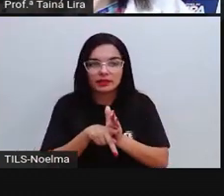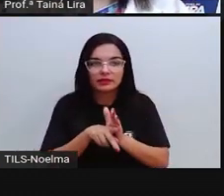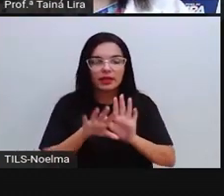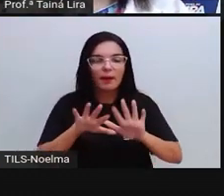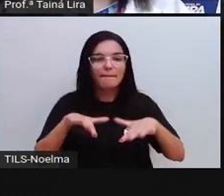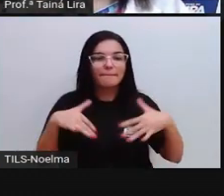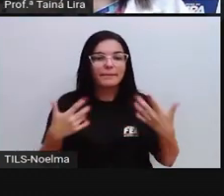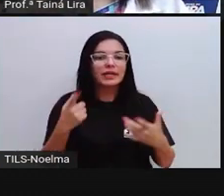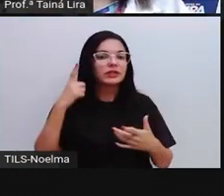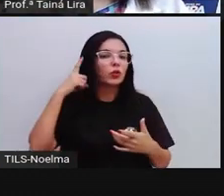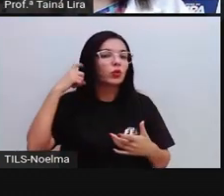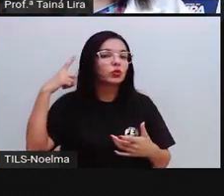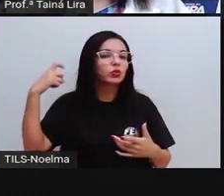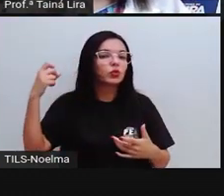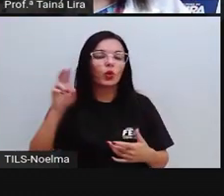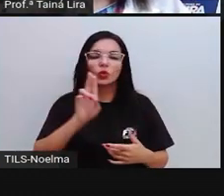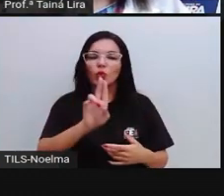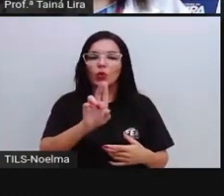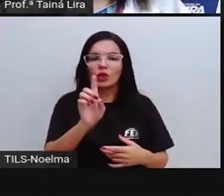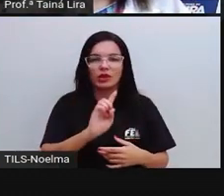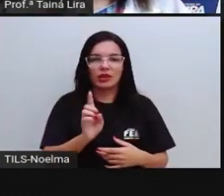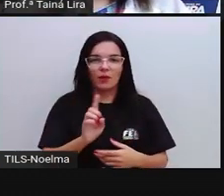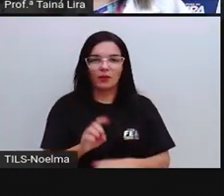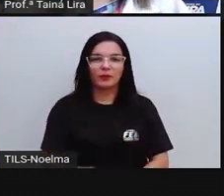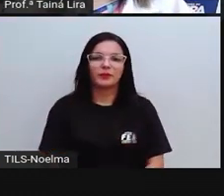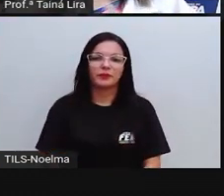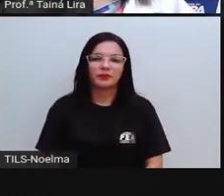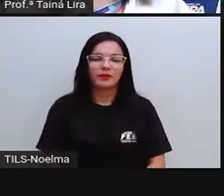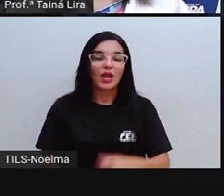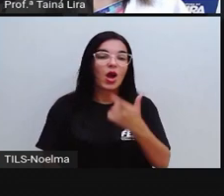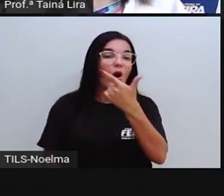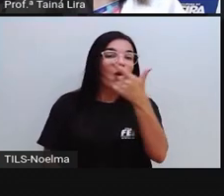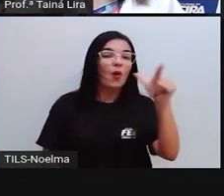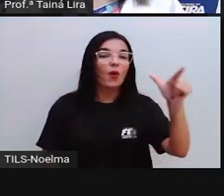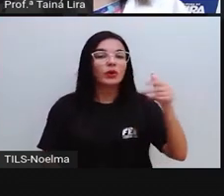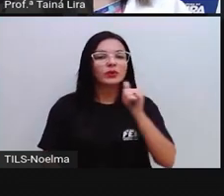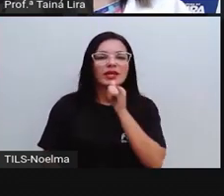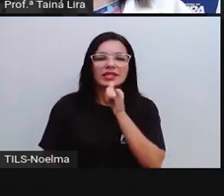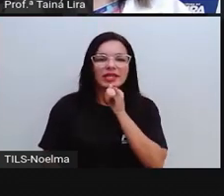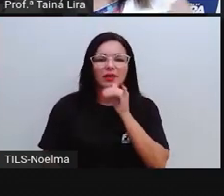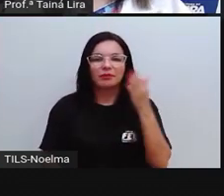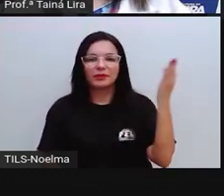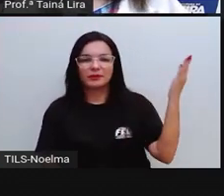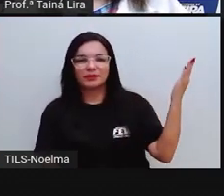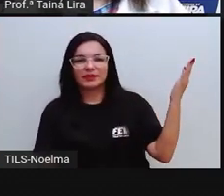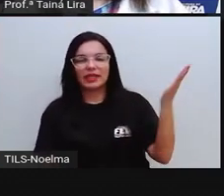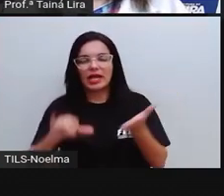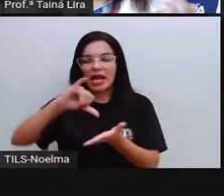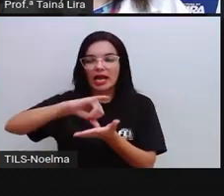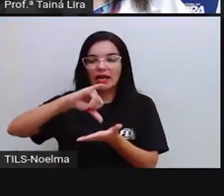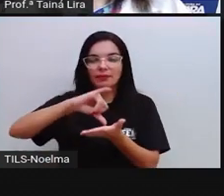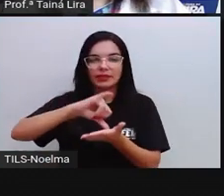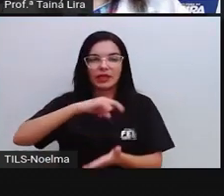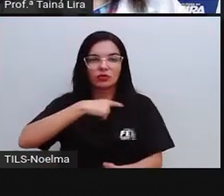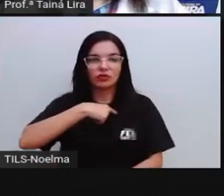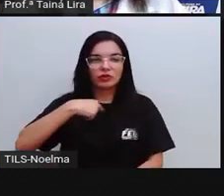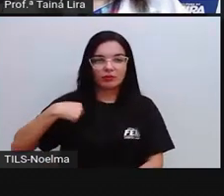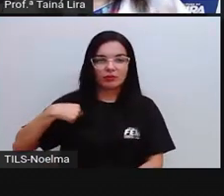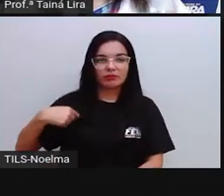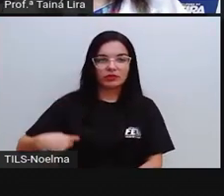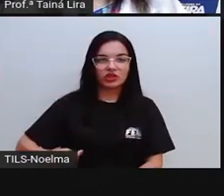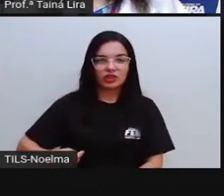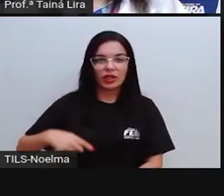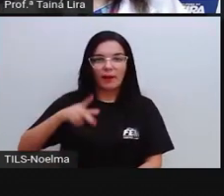pronunciamos o U, certo? Olha lá mais um exemplo que a Pro trouxe, pequim. Pequim.